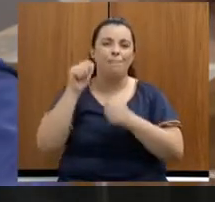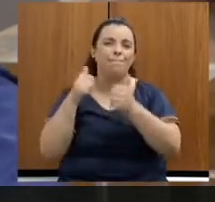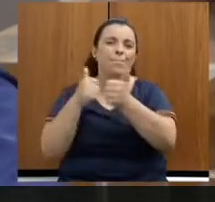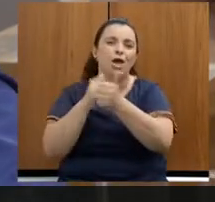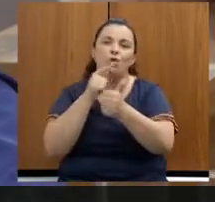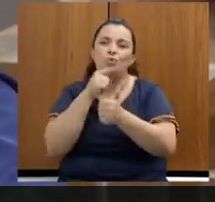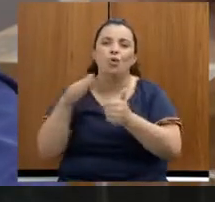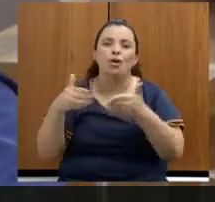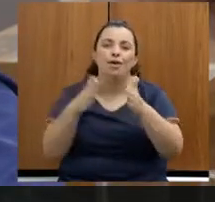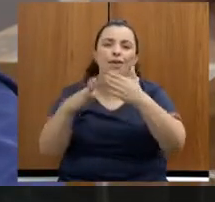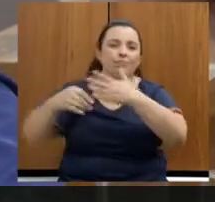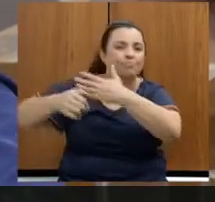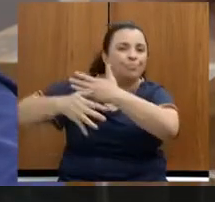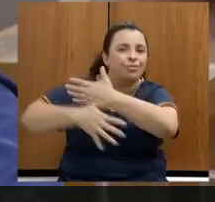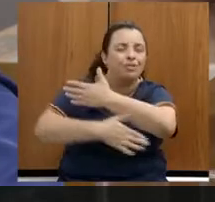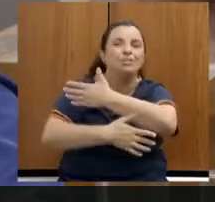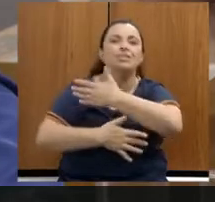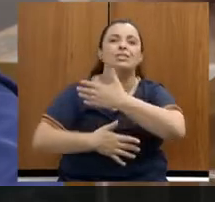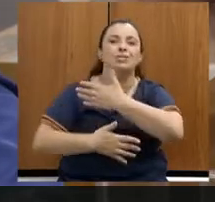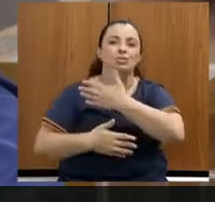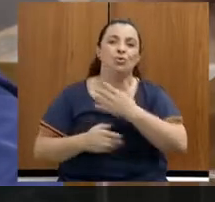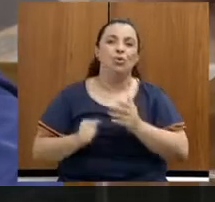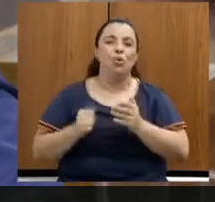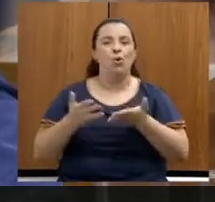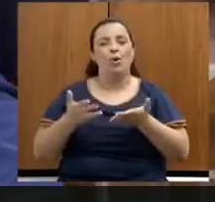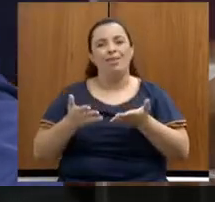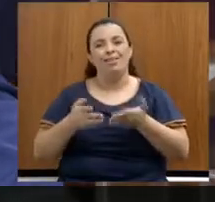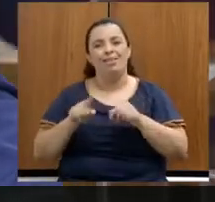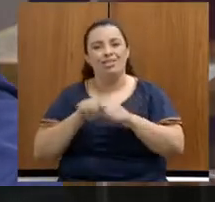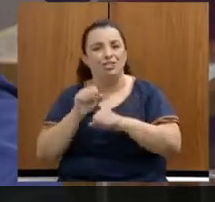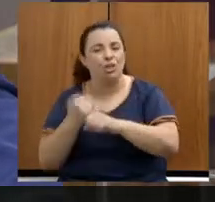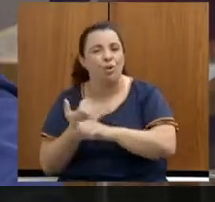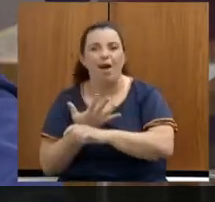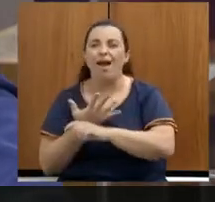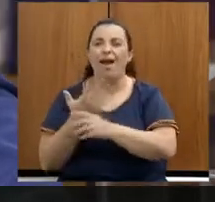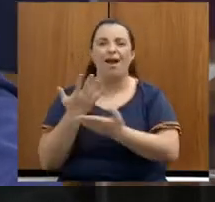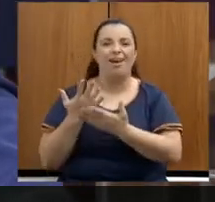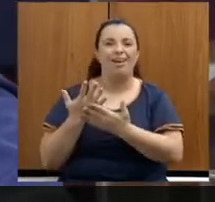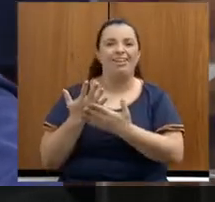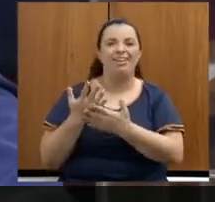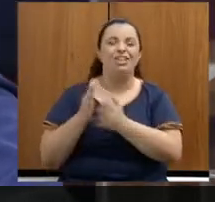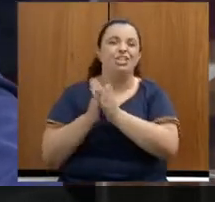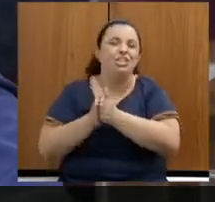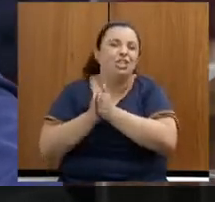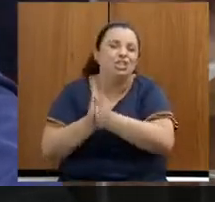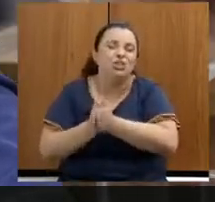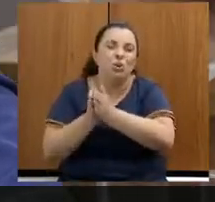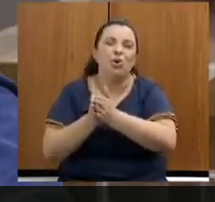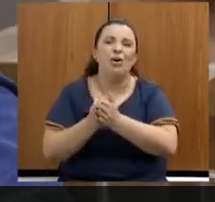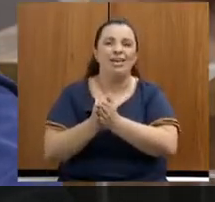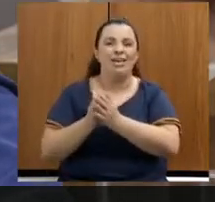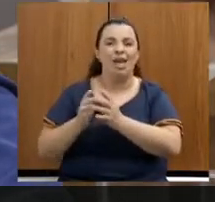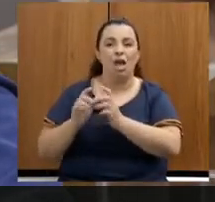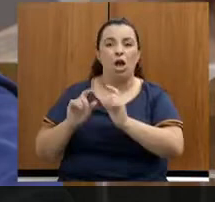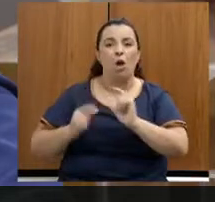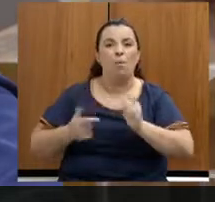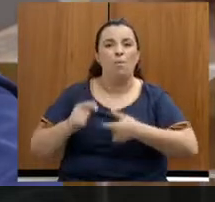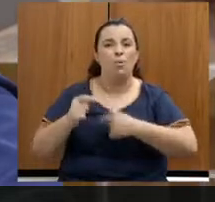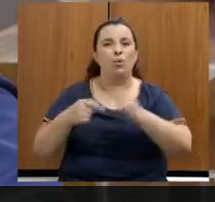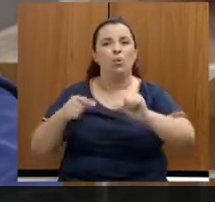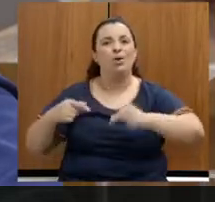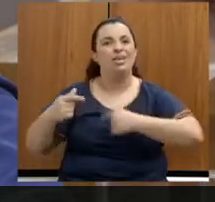querida Januária, até os vales do Jequitinhonha, Mucuri, enfim, todo o Estado de Minas Gerais, a prova de